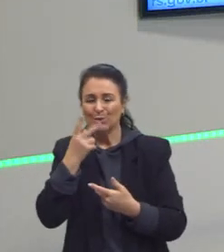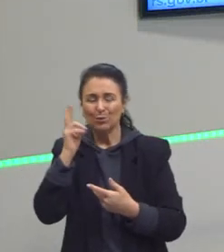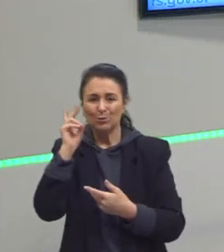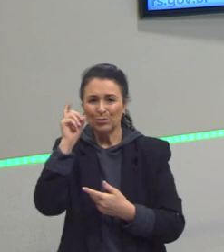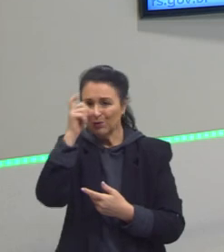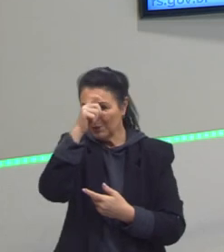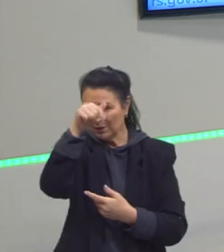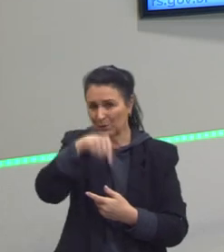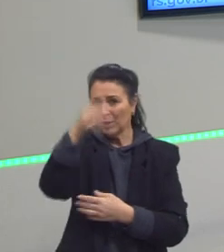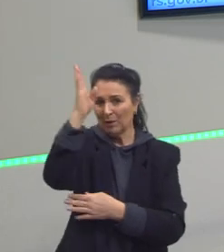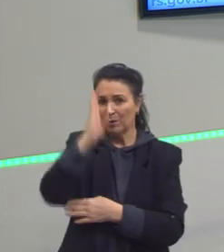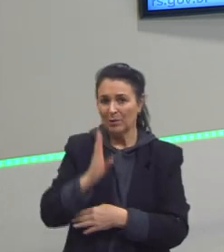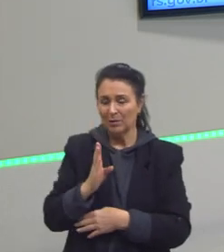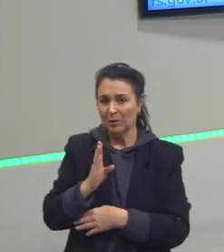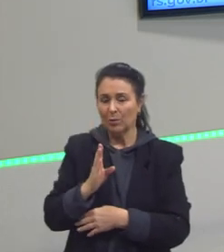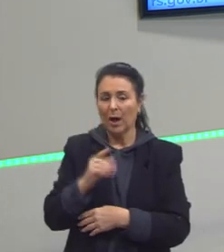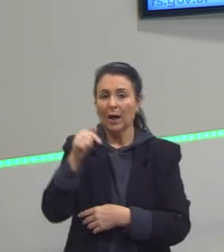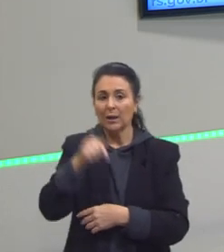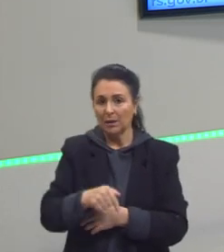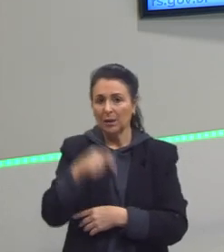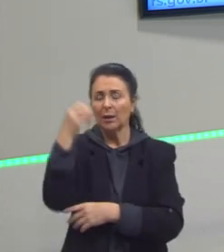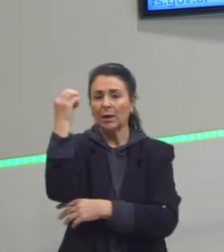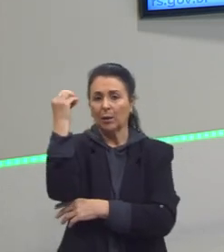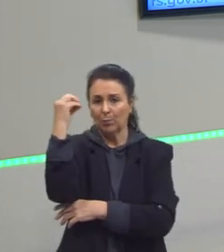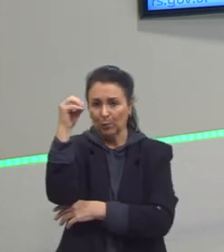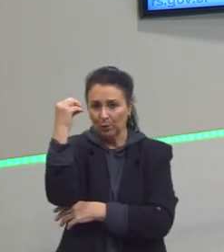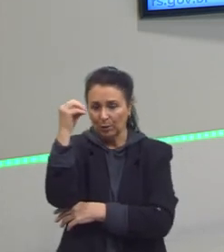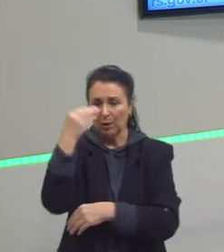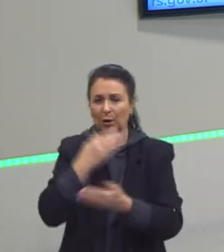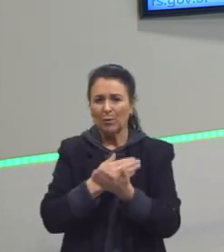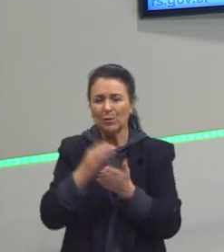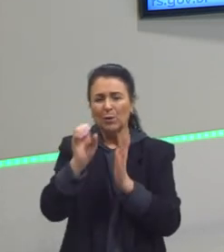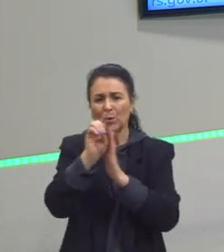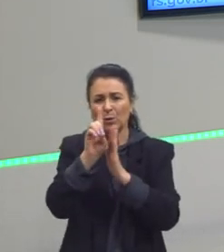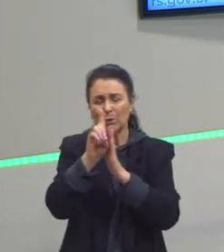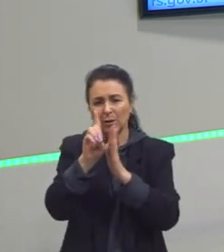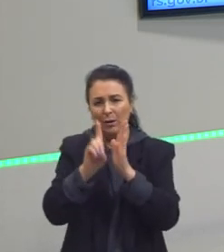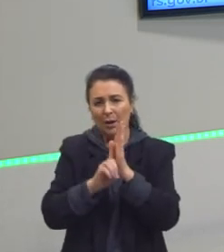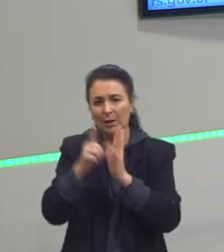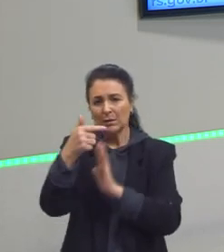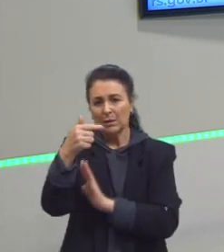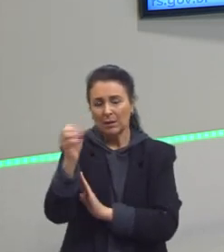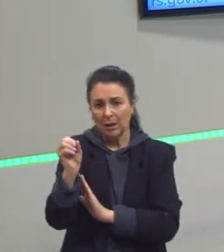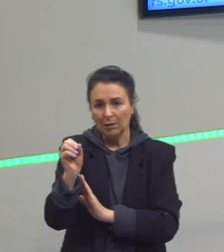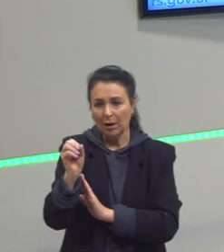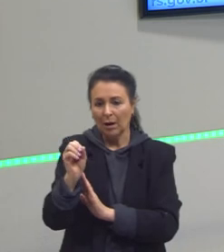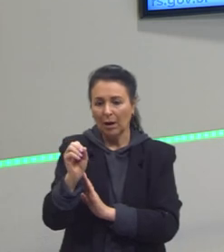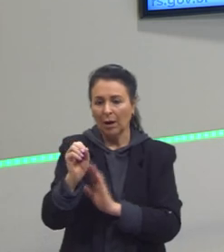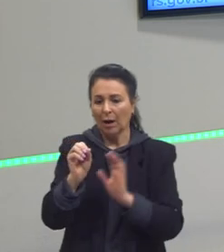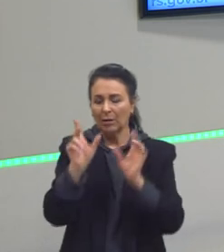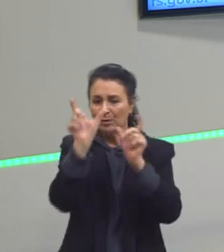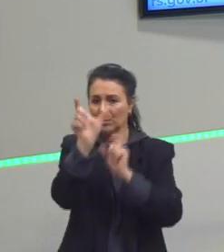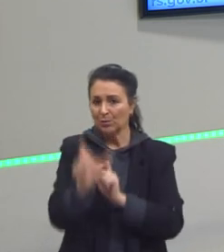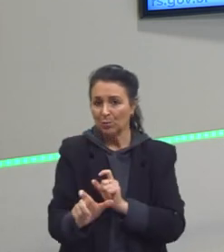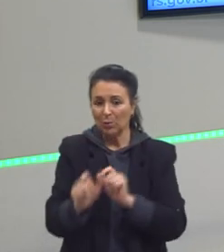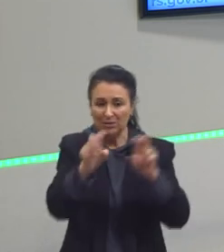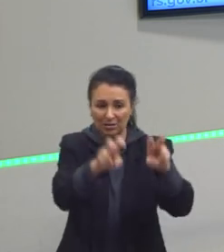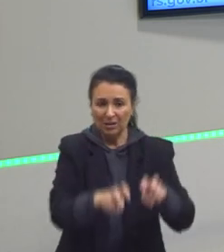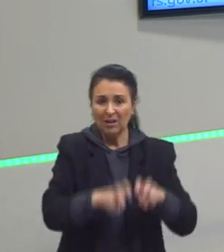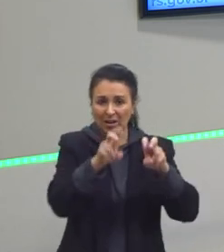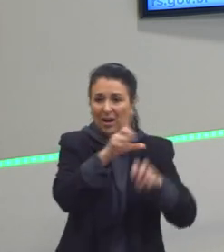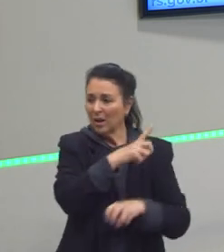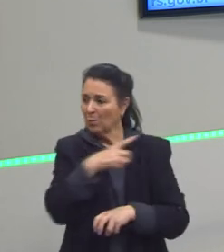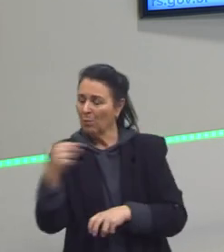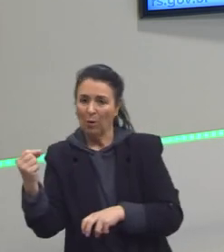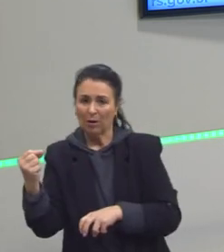Nós temos aqui, por exemplo, aqui na Grande Porto Alegre, a partir da década de 70, que aumenta um êxodo rural muito forte e que também produziu muitas